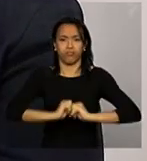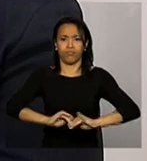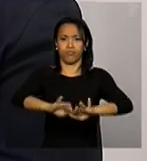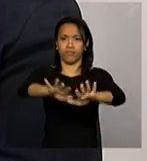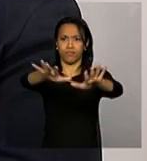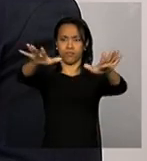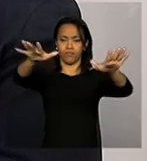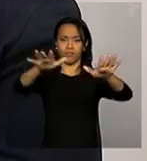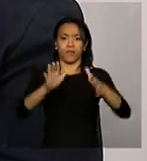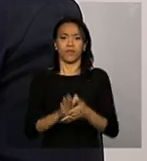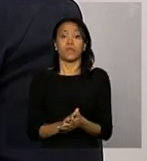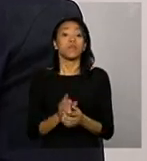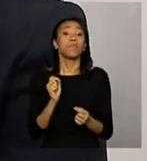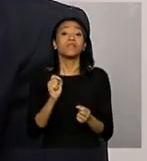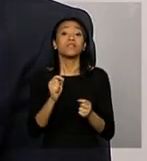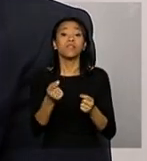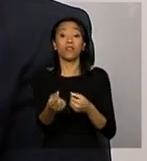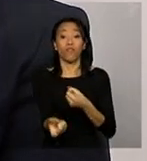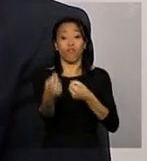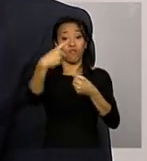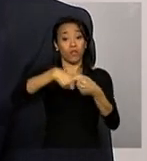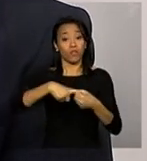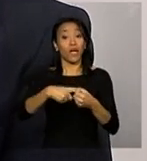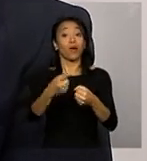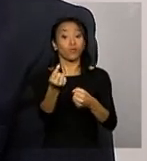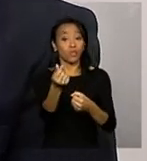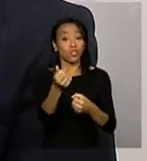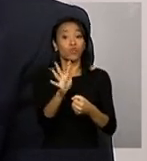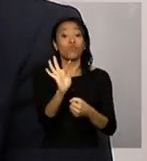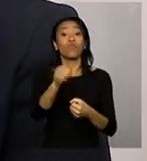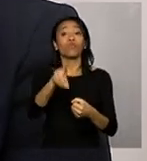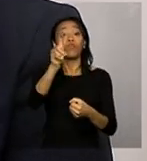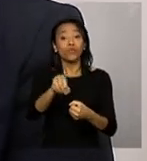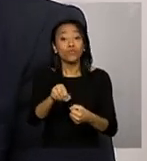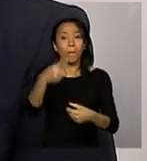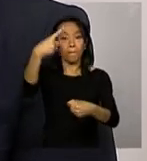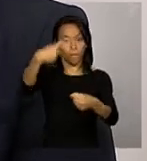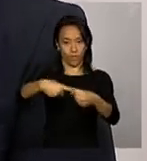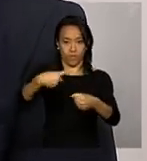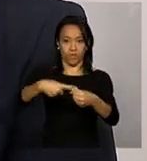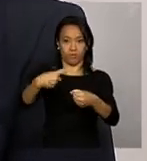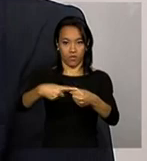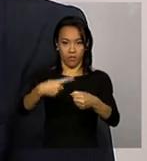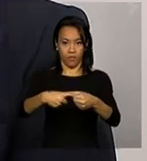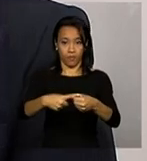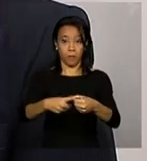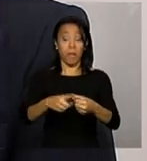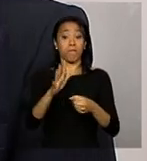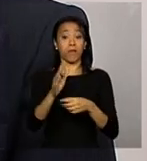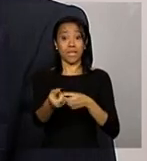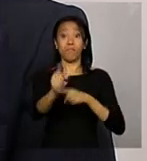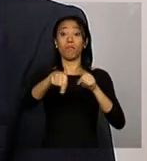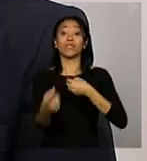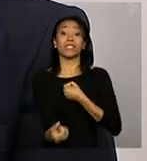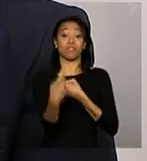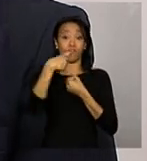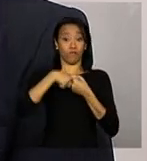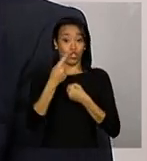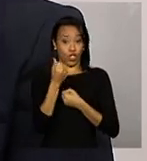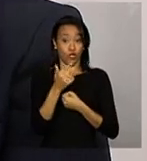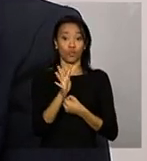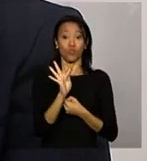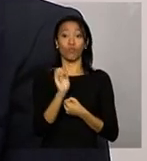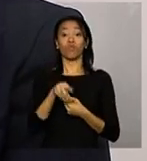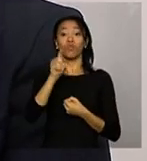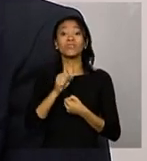deve devolver a conta do Fundo Municipal. Essa devolução para o Fundo Nacional de Assistência Social ocorre quando